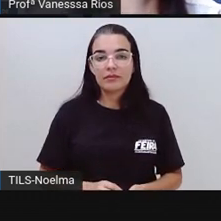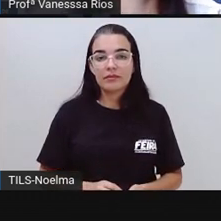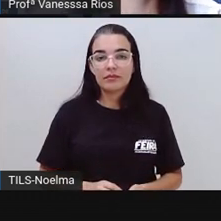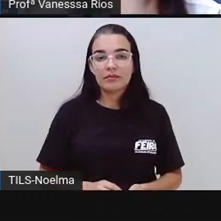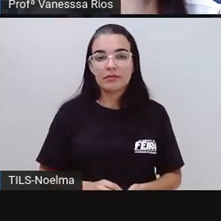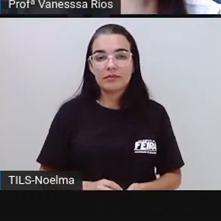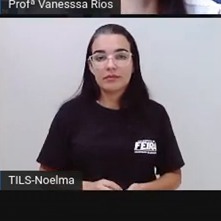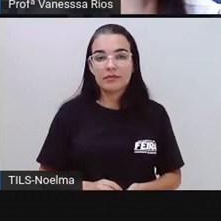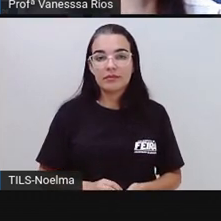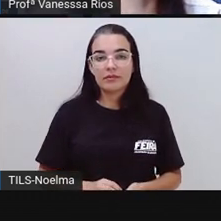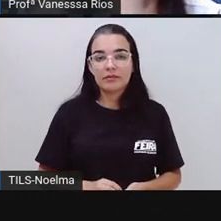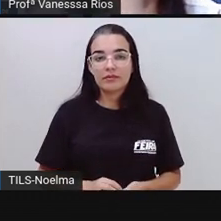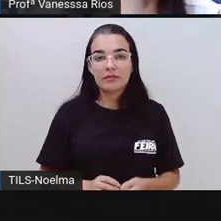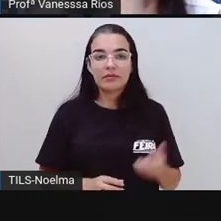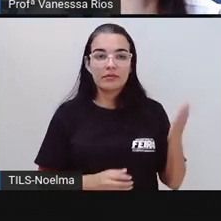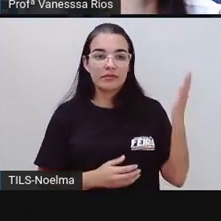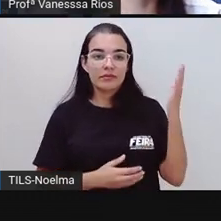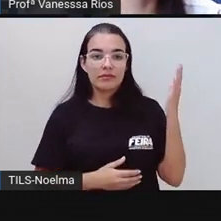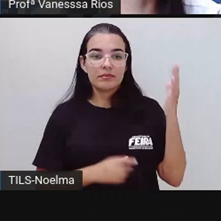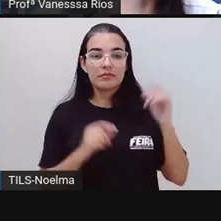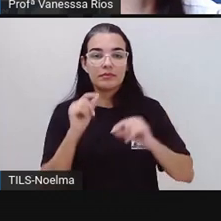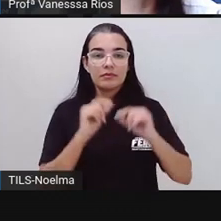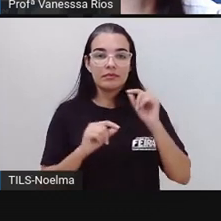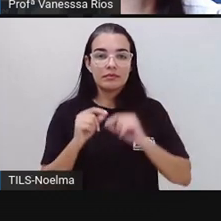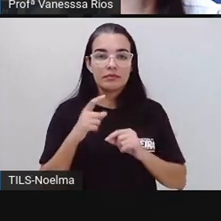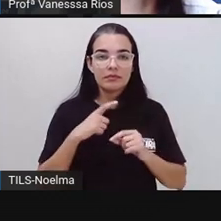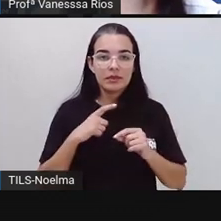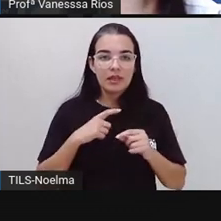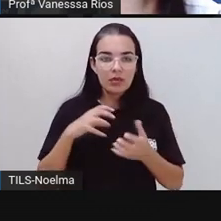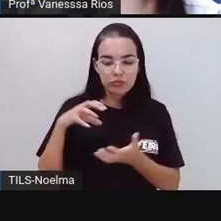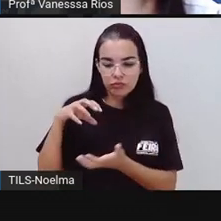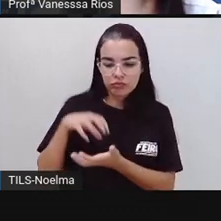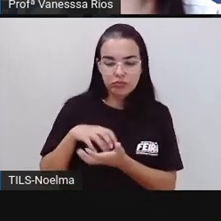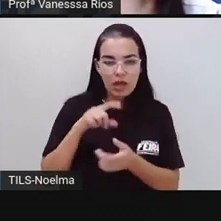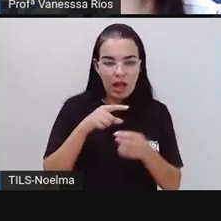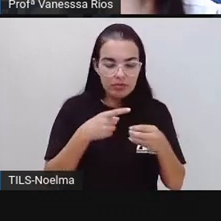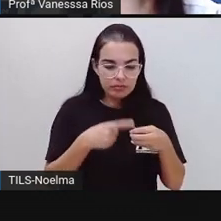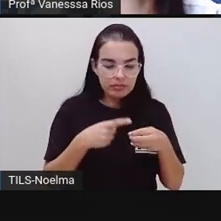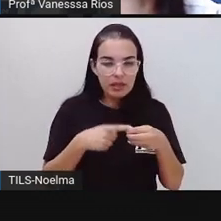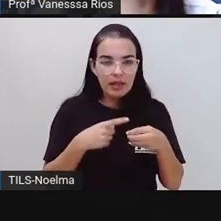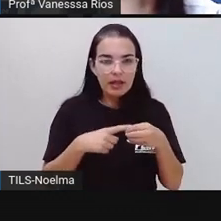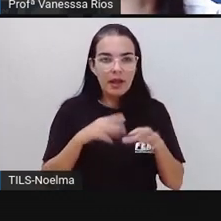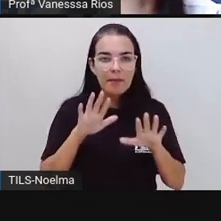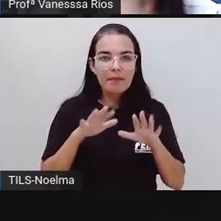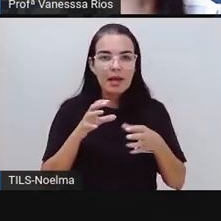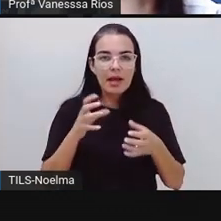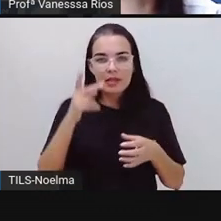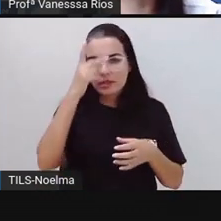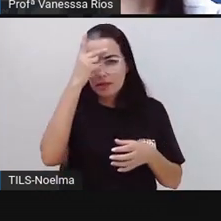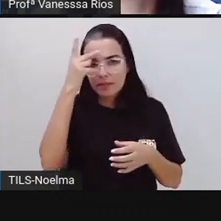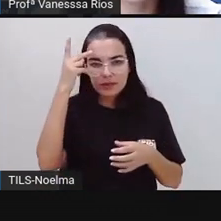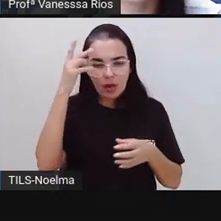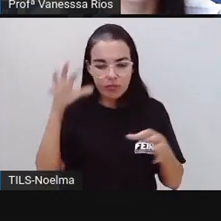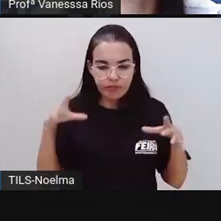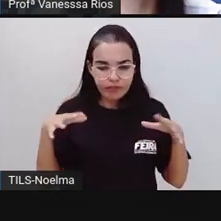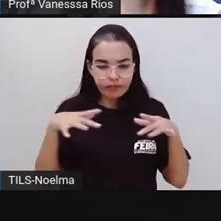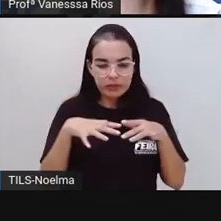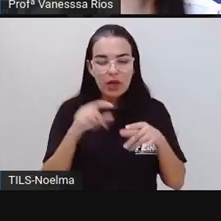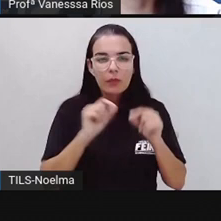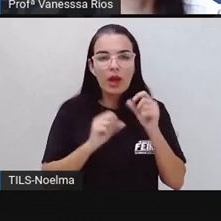E aí os registros indicam o povoamento no distrito de Bom Fim de Feira desde 1783,